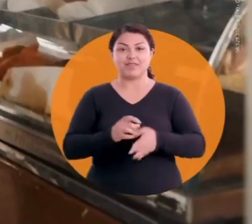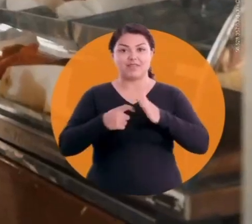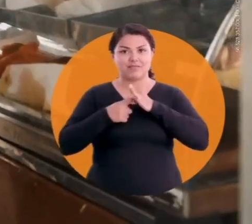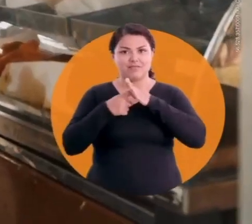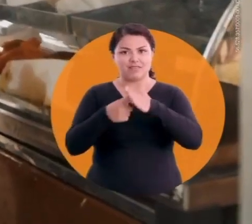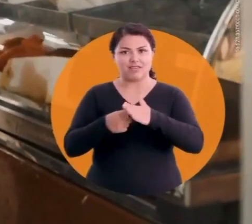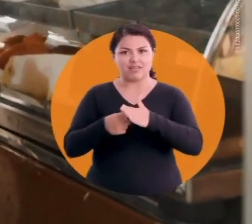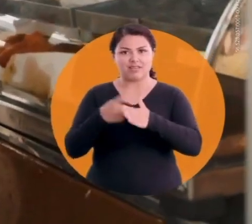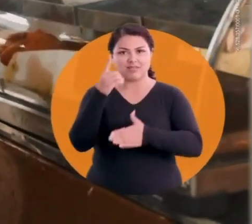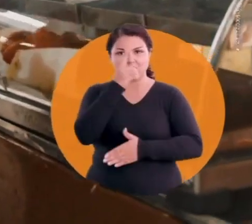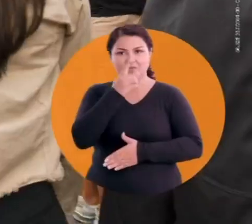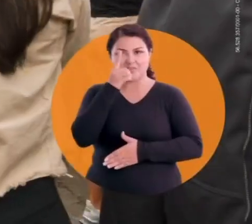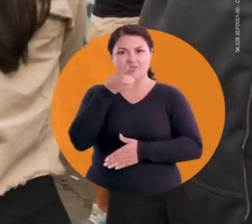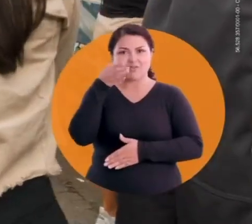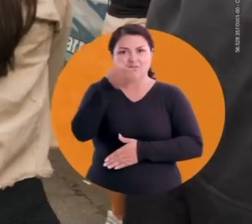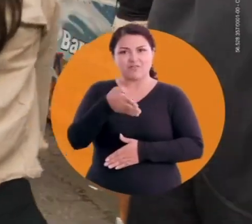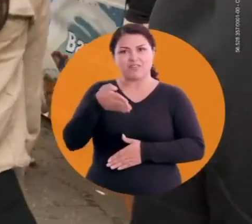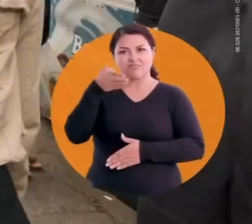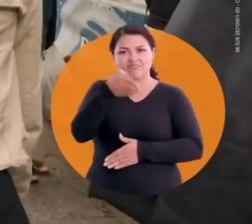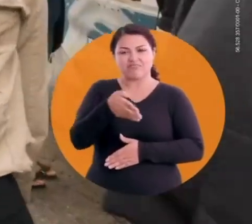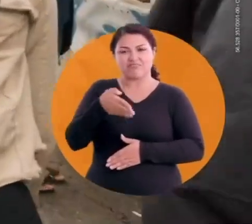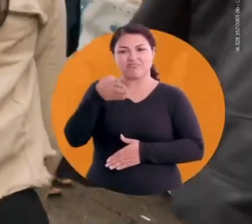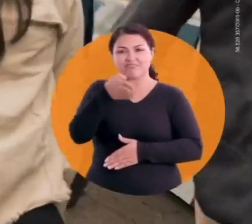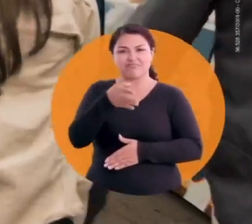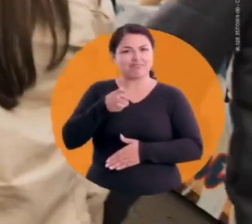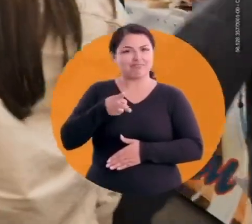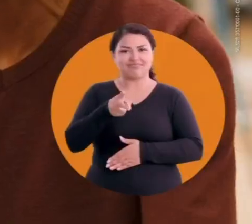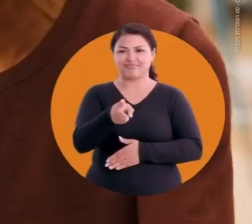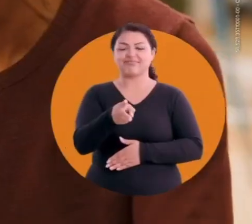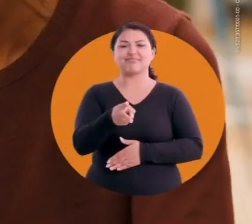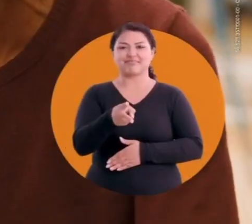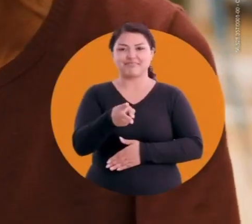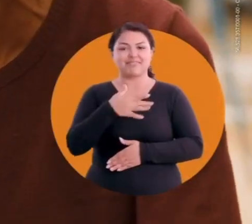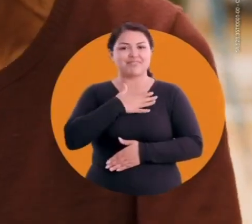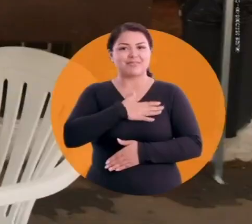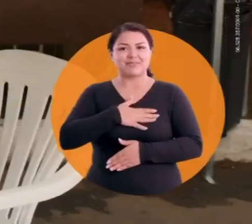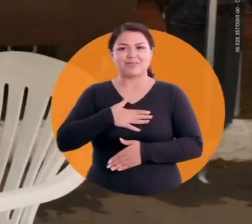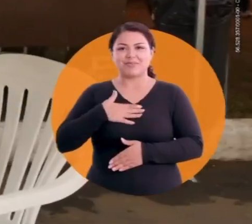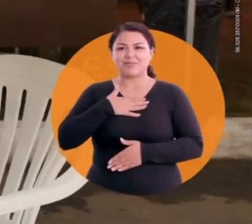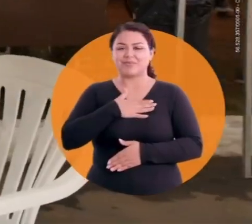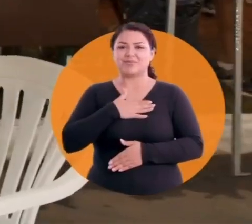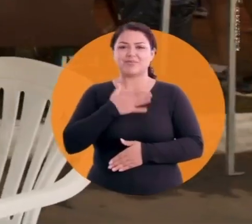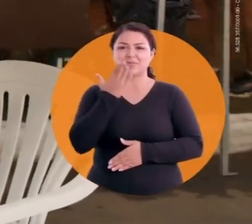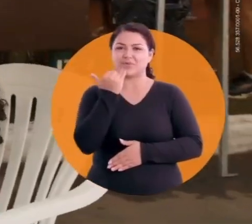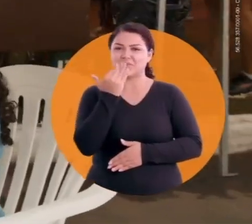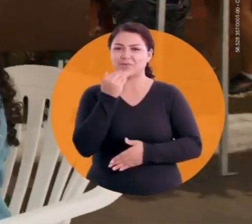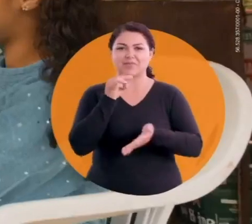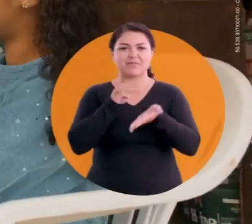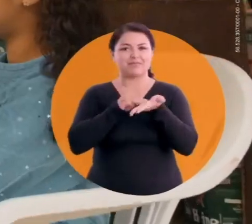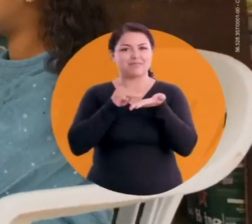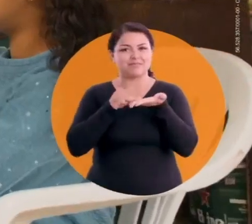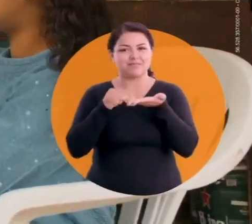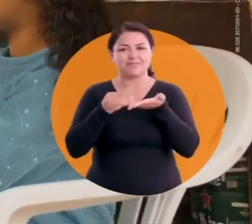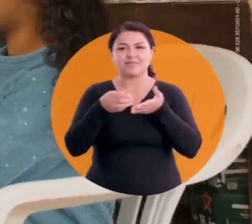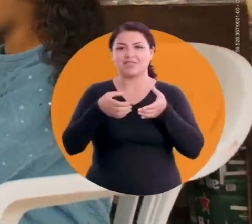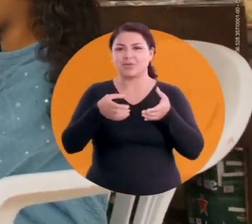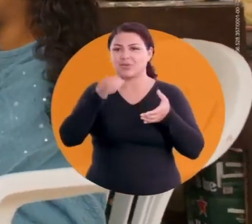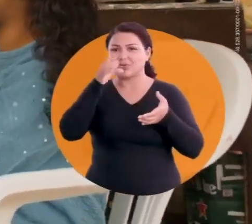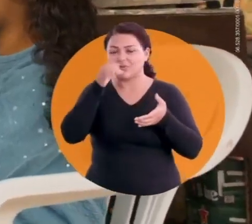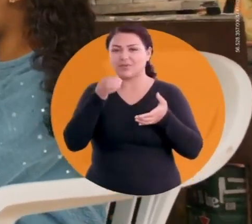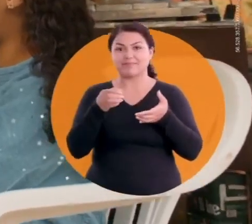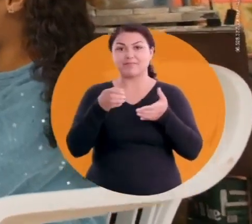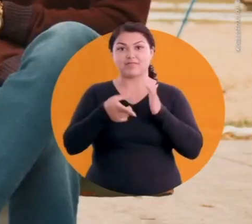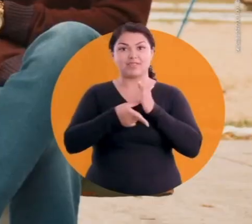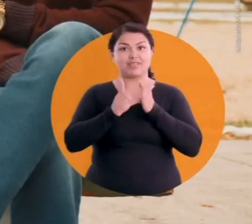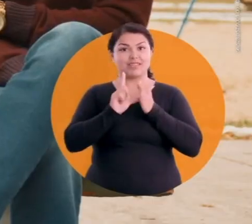Aqui na feira, aos domingos pra gente, se tornou um carro-cheque A gente gosta de vinte com meio, pastel, tomar um